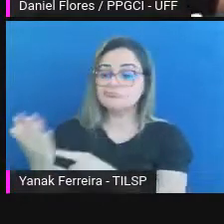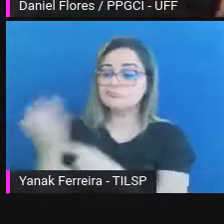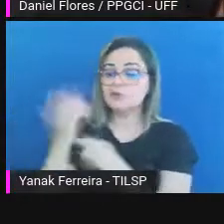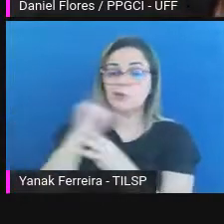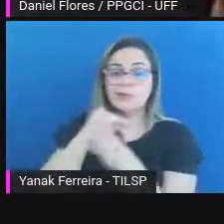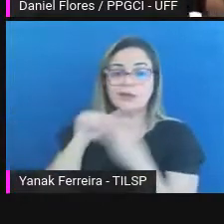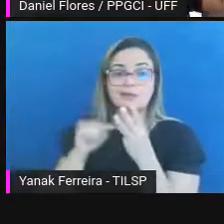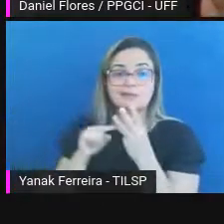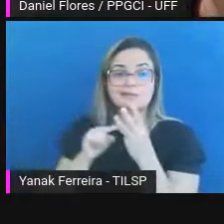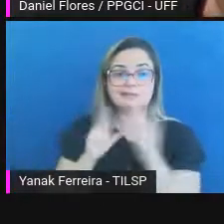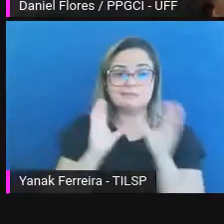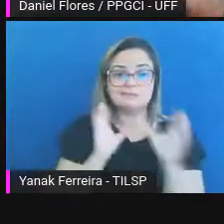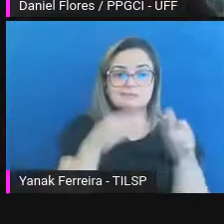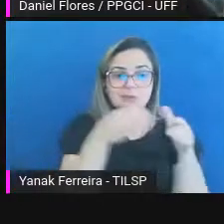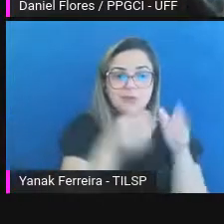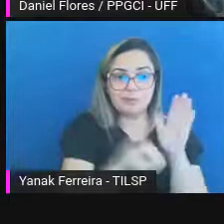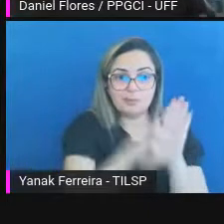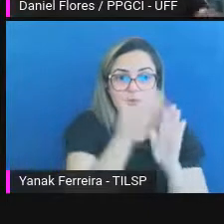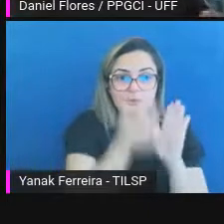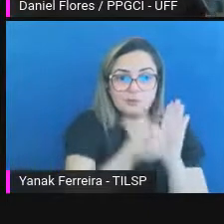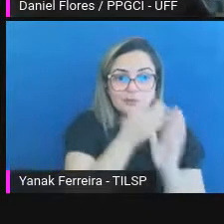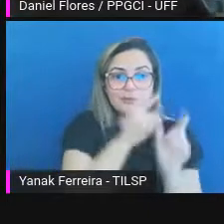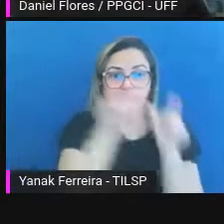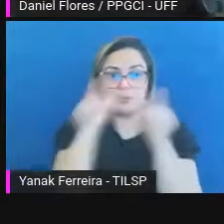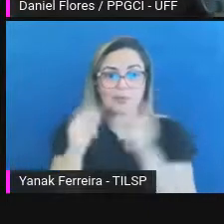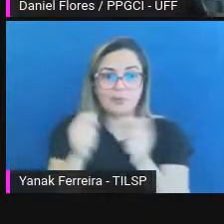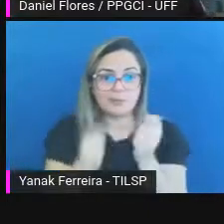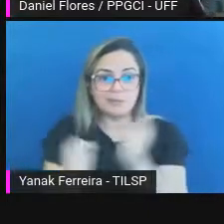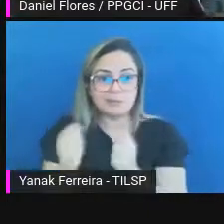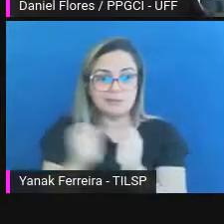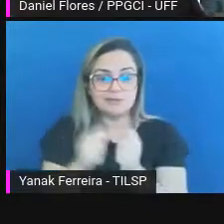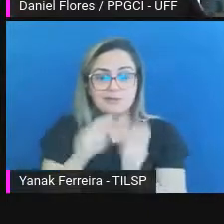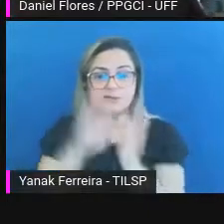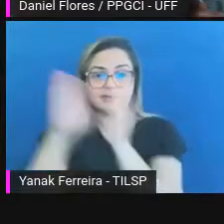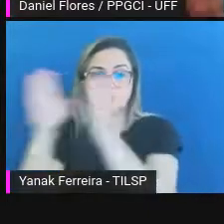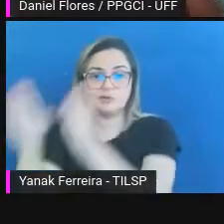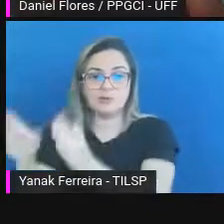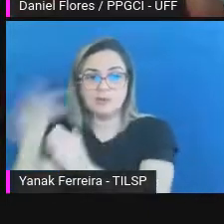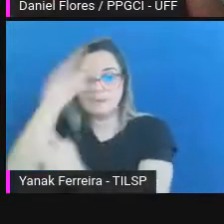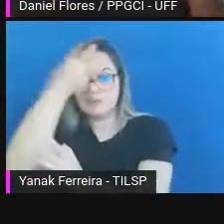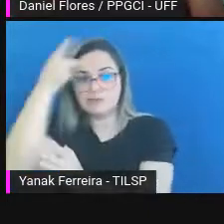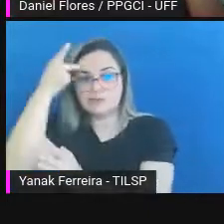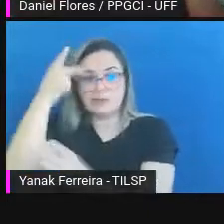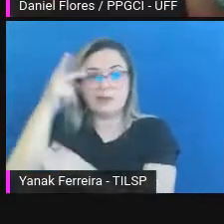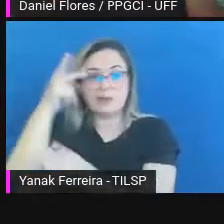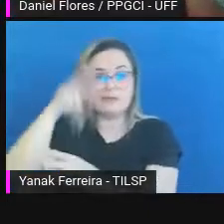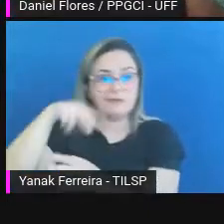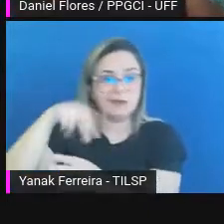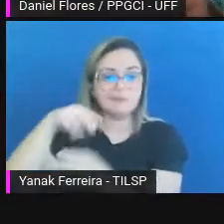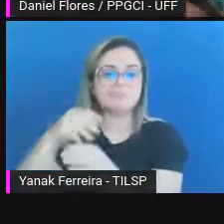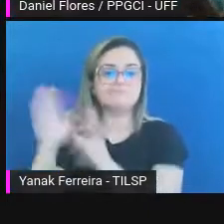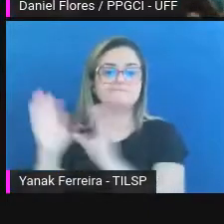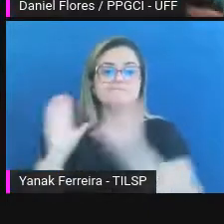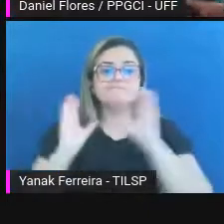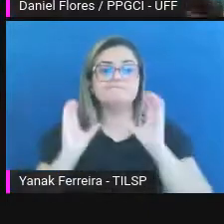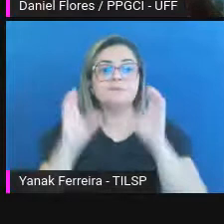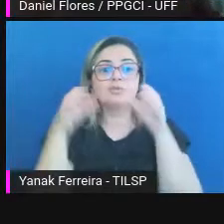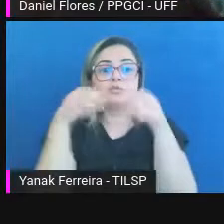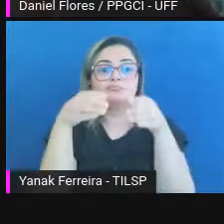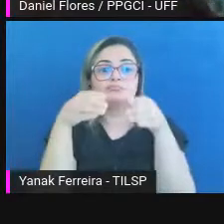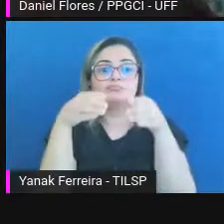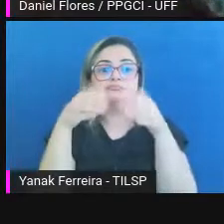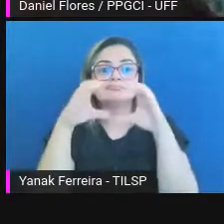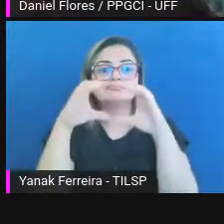o produtor, o administrador, o consumidor. E no centro, o